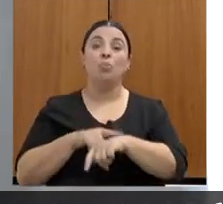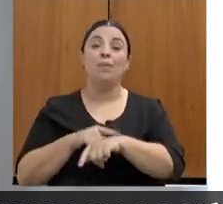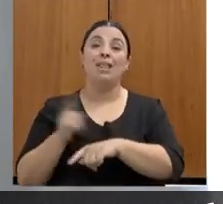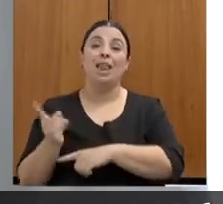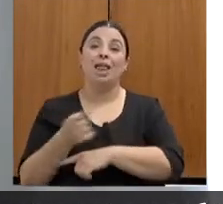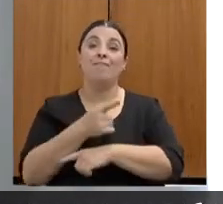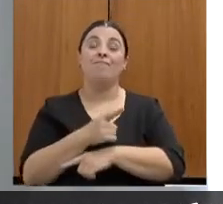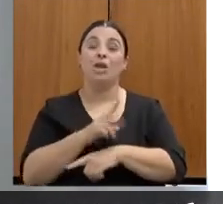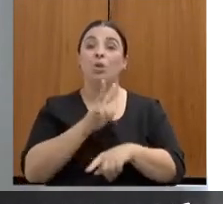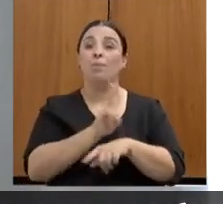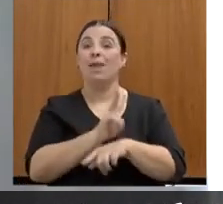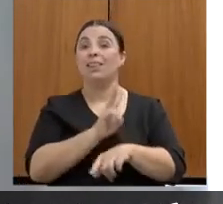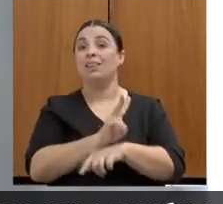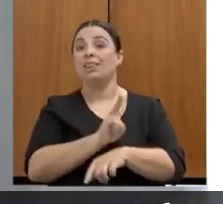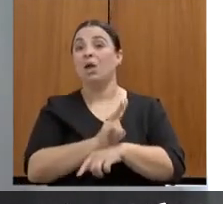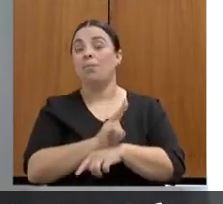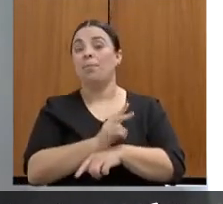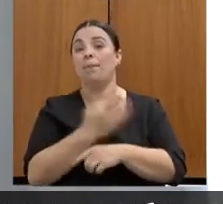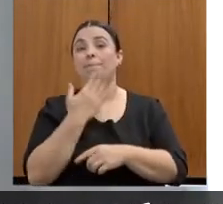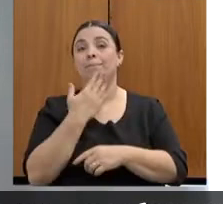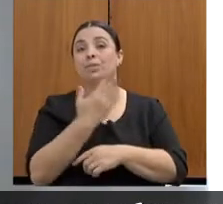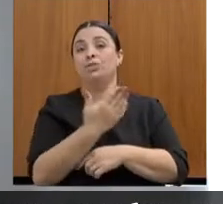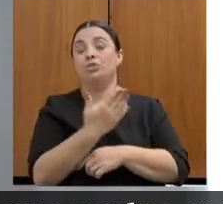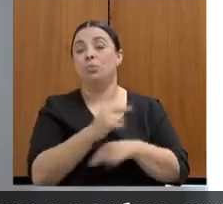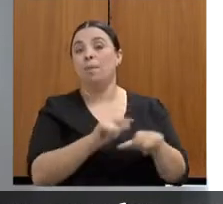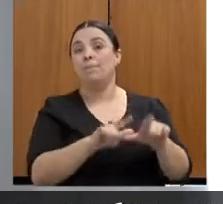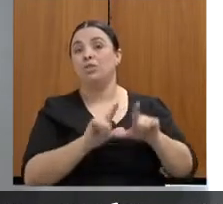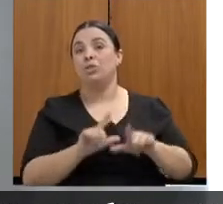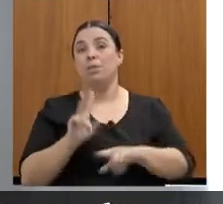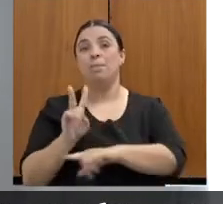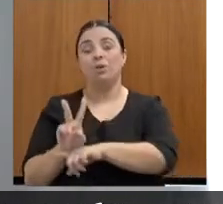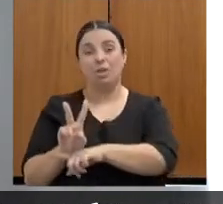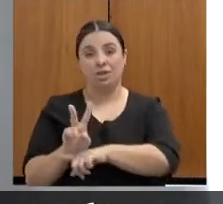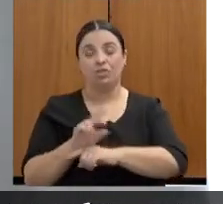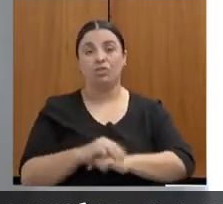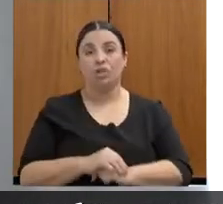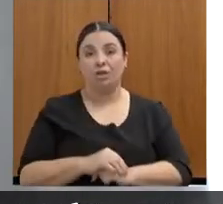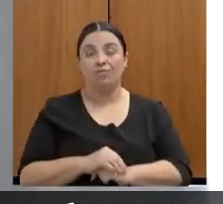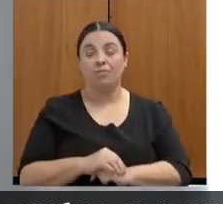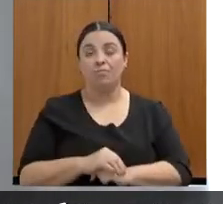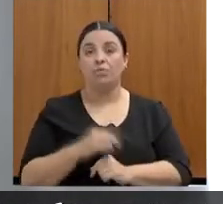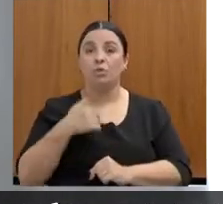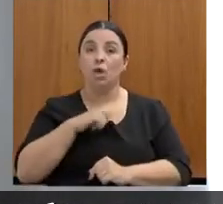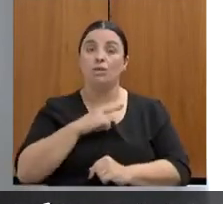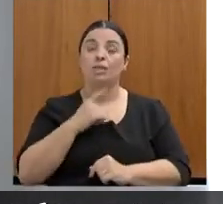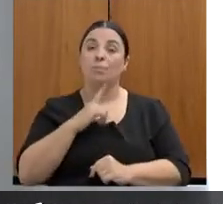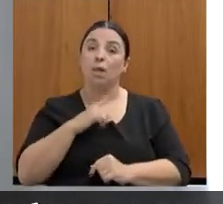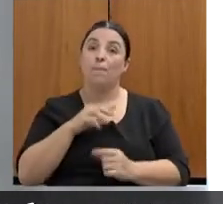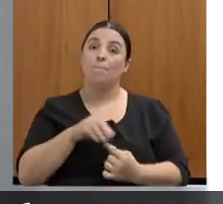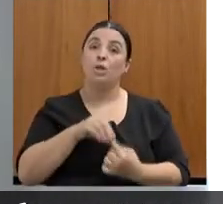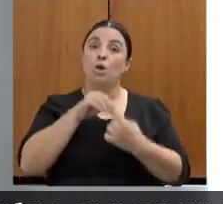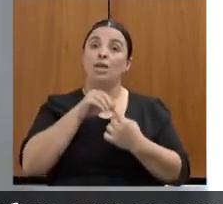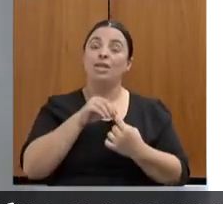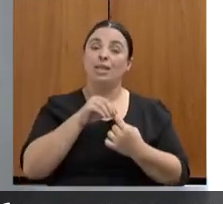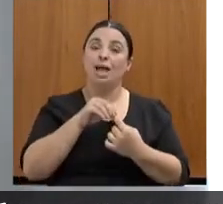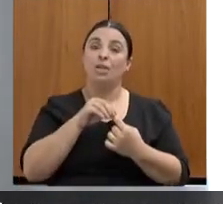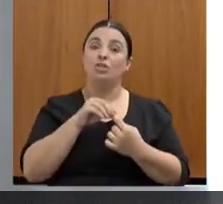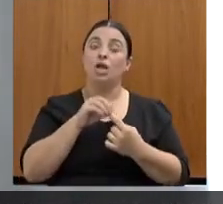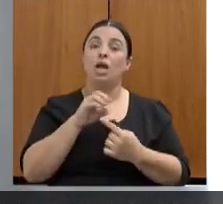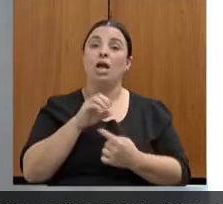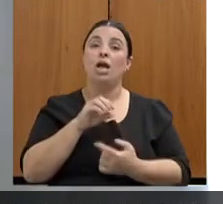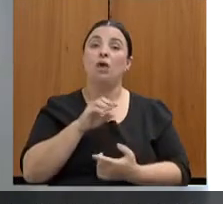para poder pedir uma medida protetiva, a gente dá prioridade no plantão para as ocorrências que são recebidas com conduzidos.